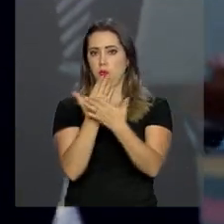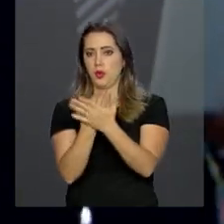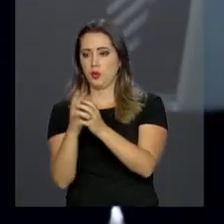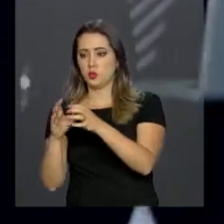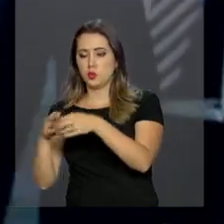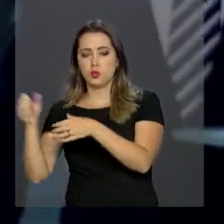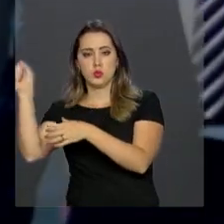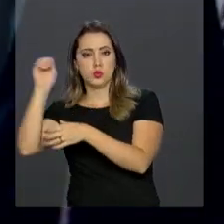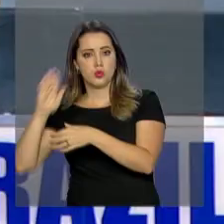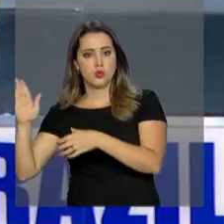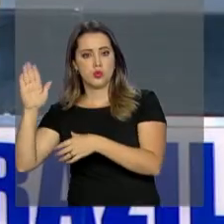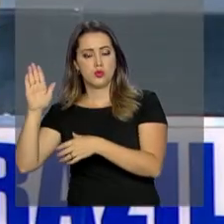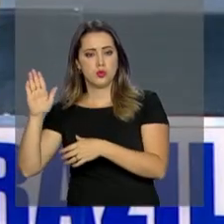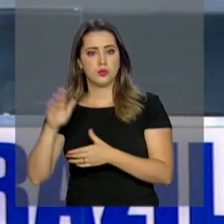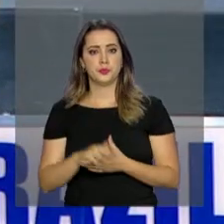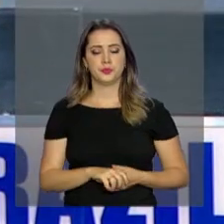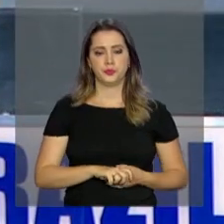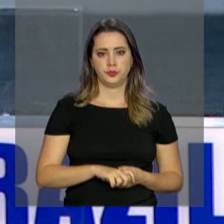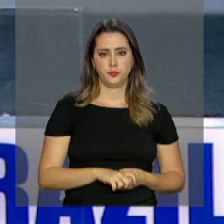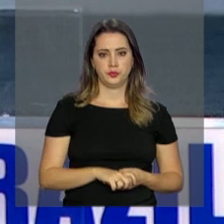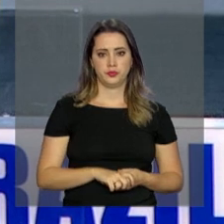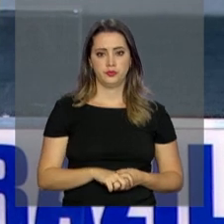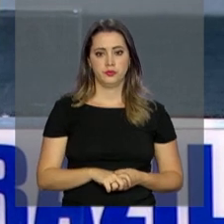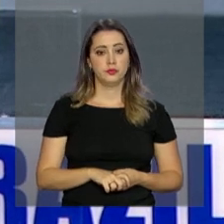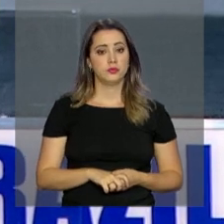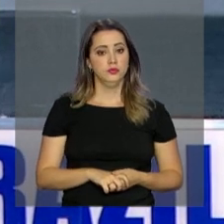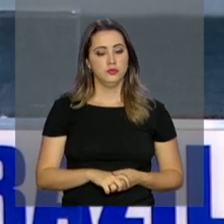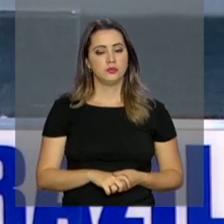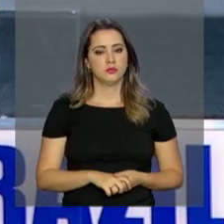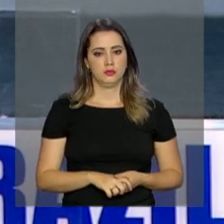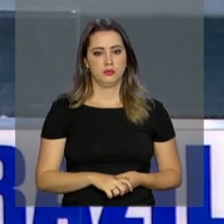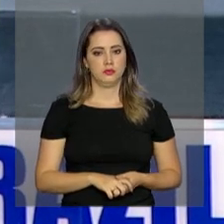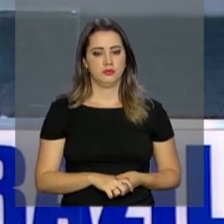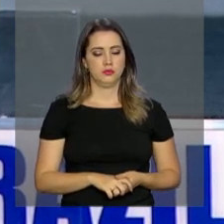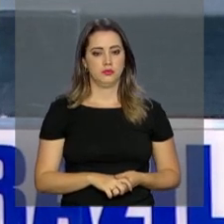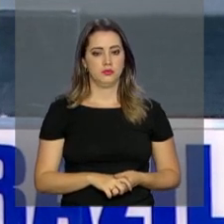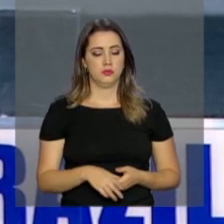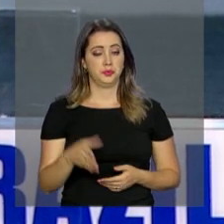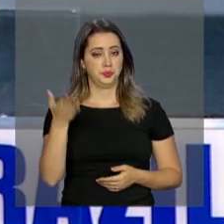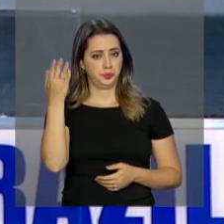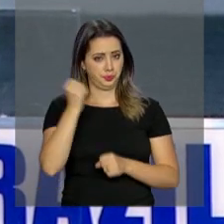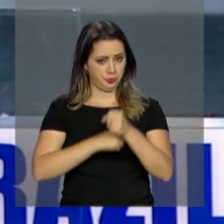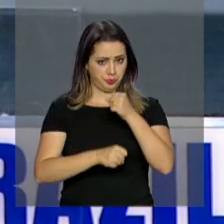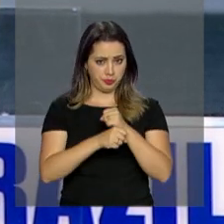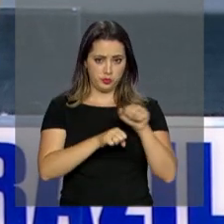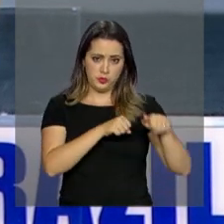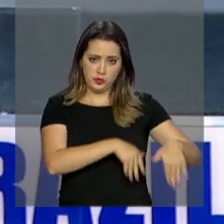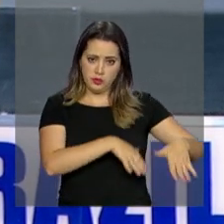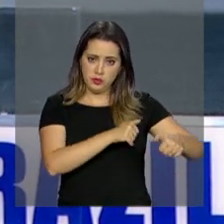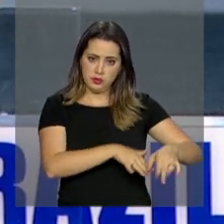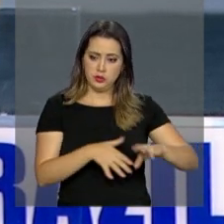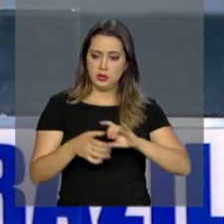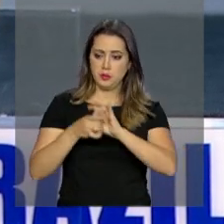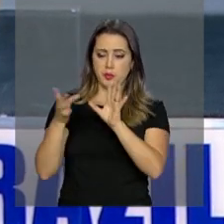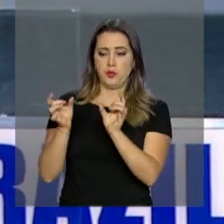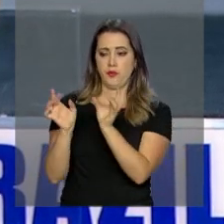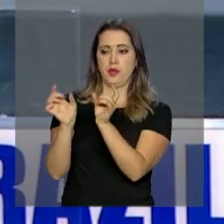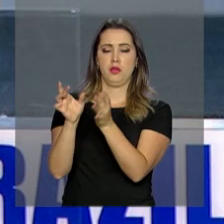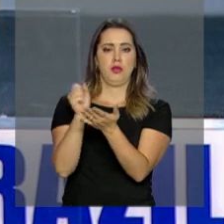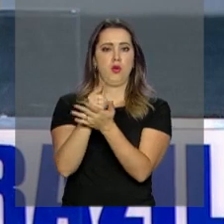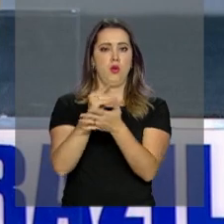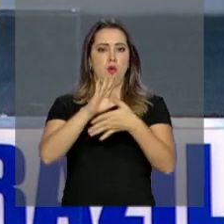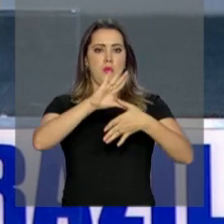os países africanos. Em setembro passado, entrou em vigor o acordo de livre comércio entre o Mercosul